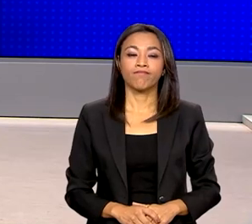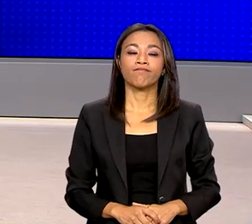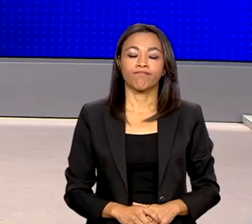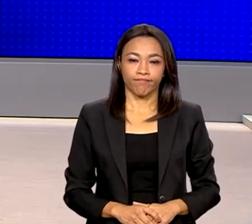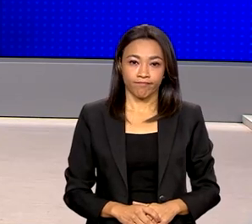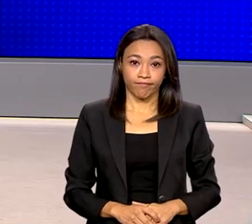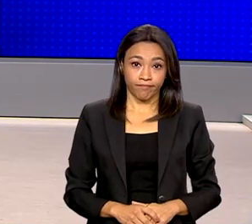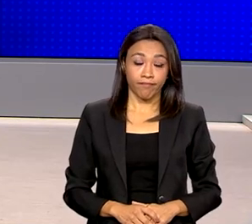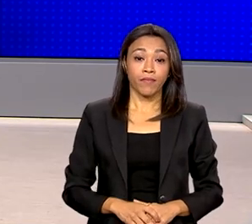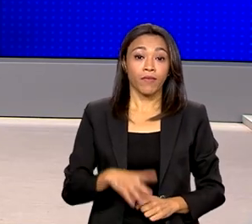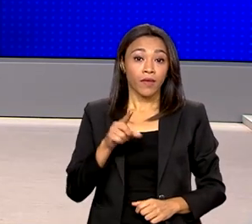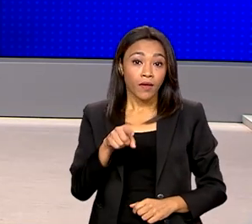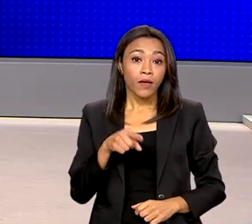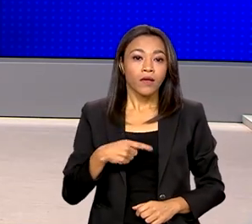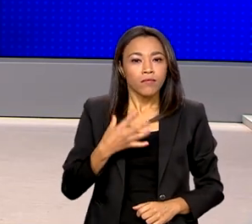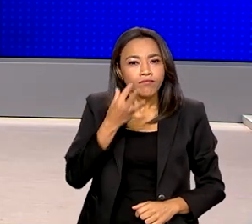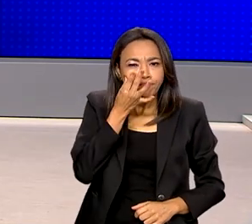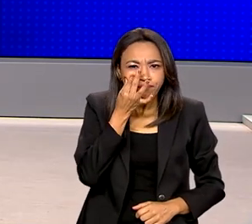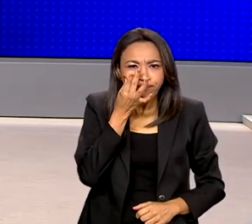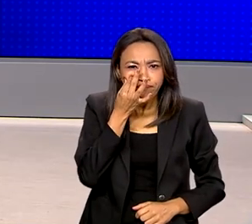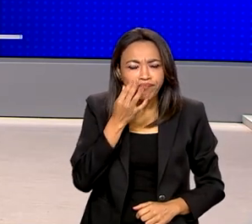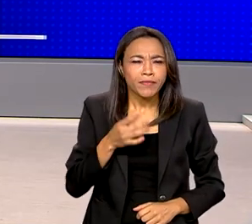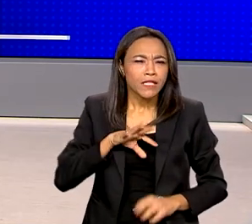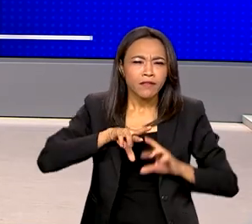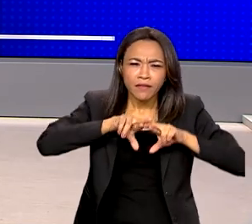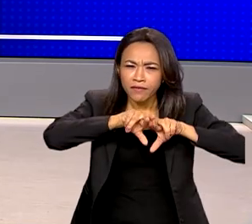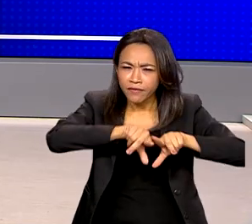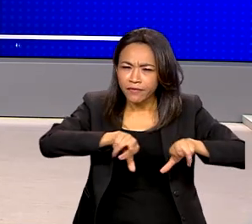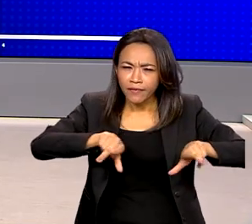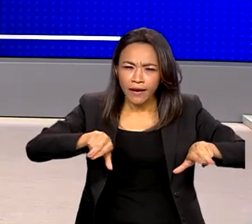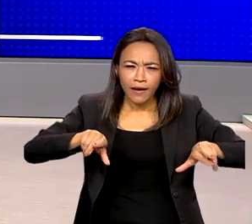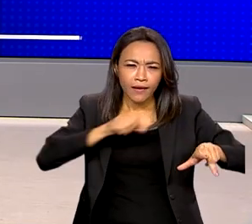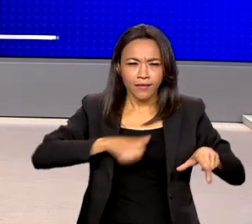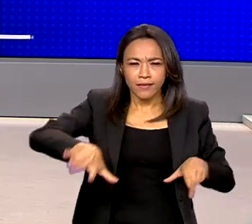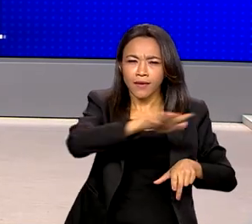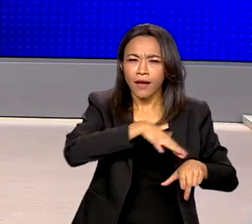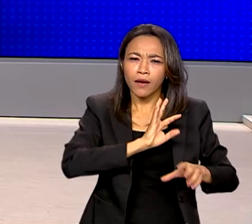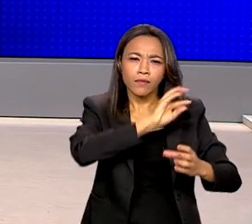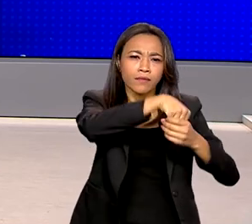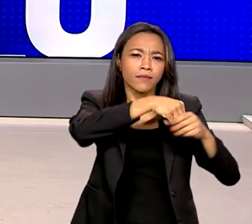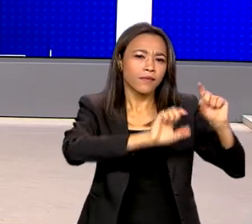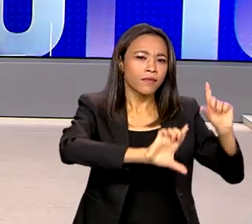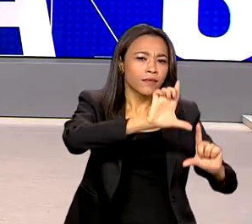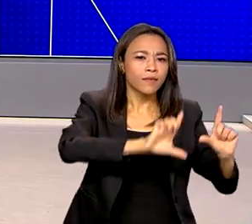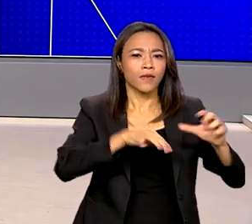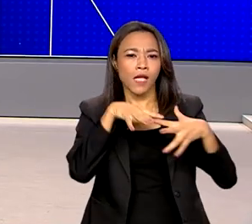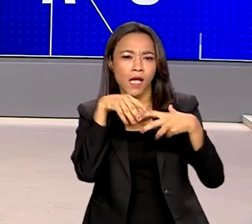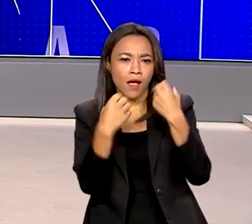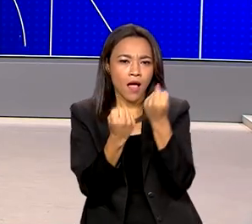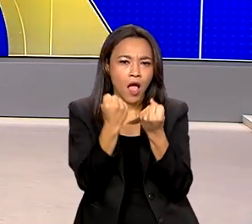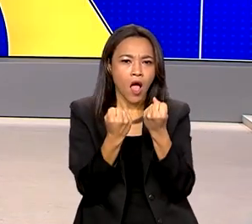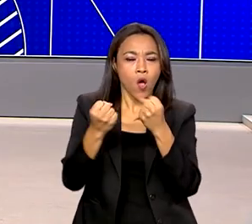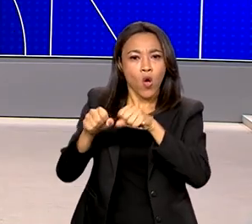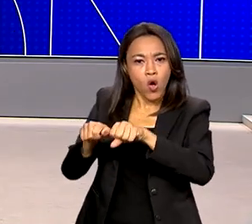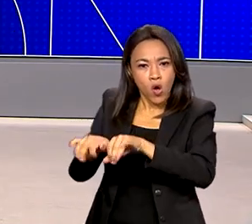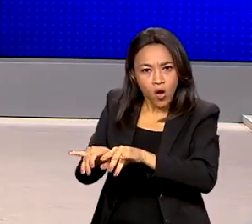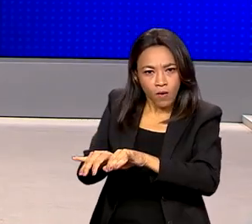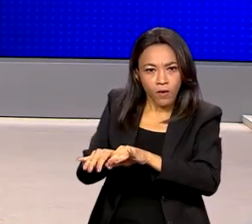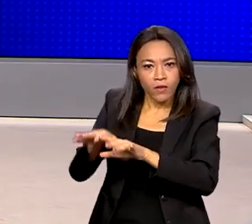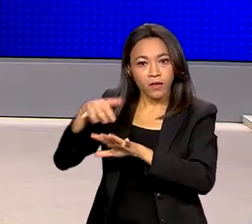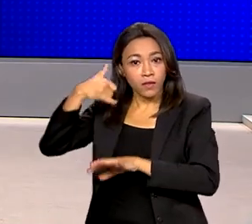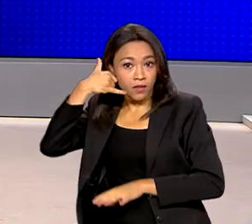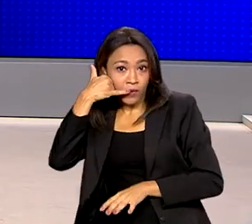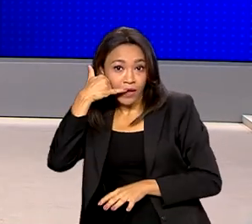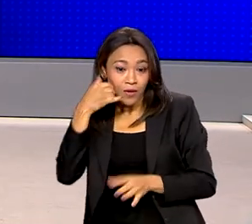Presentes em todas as áreas do cotidiano, nas televisões, carros, computadores e celulares,